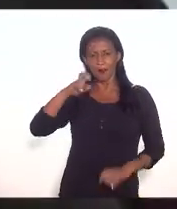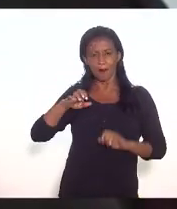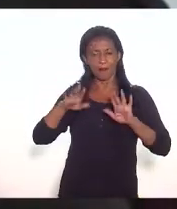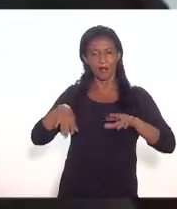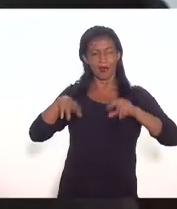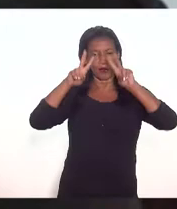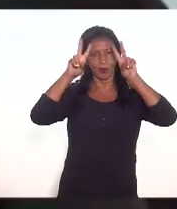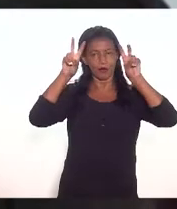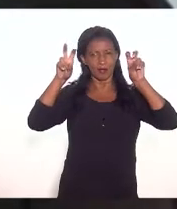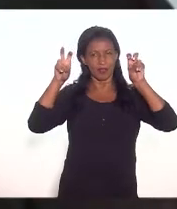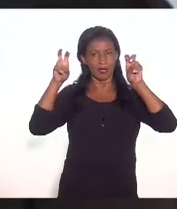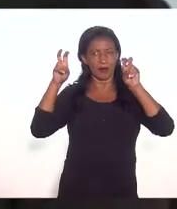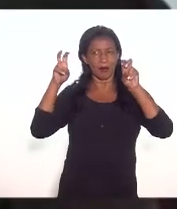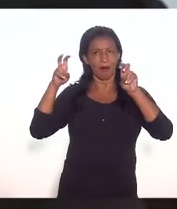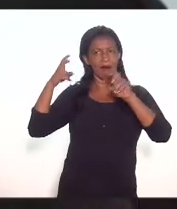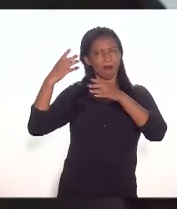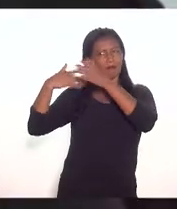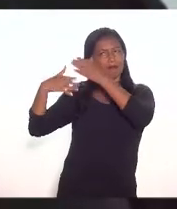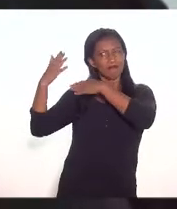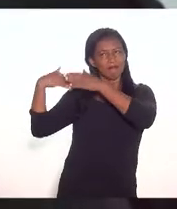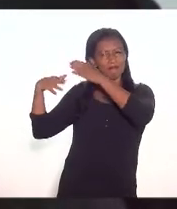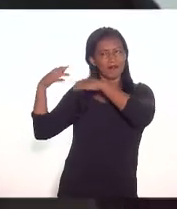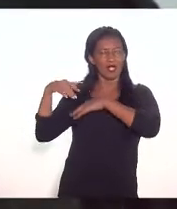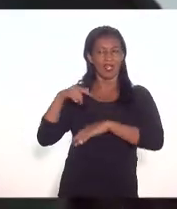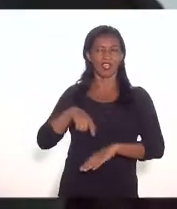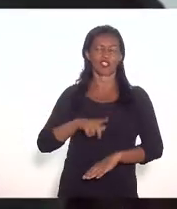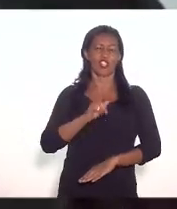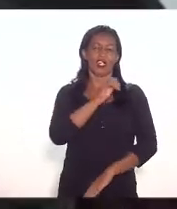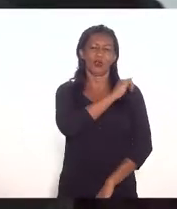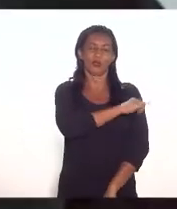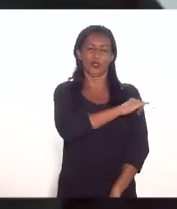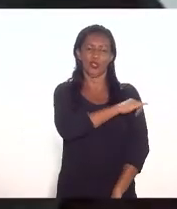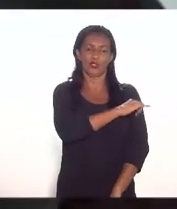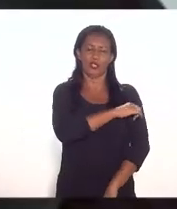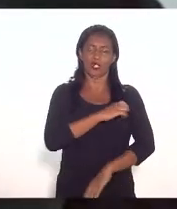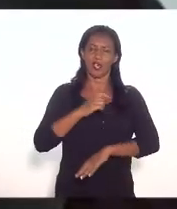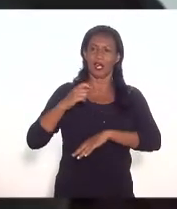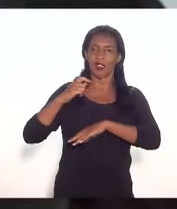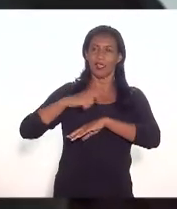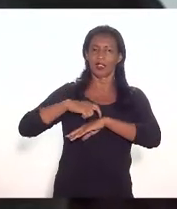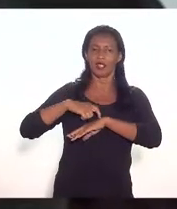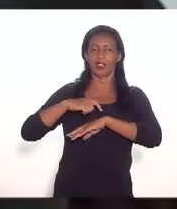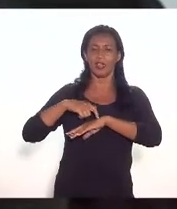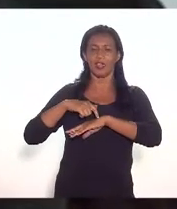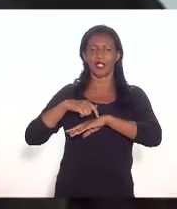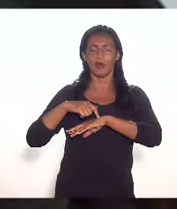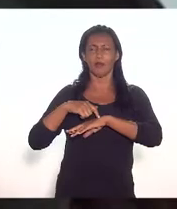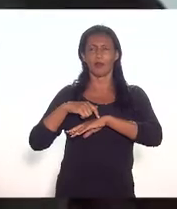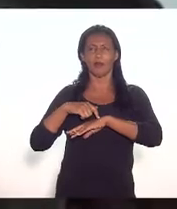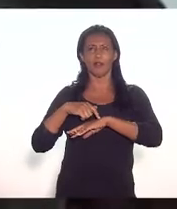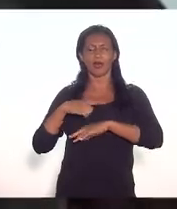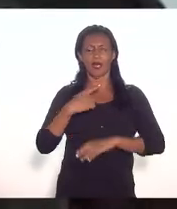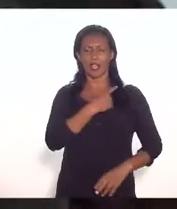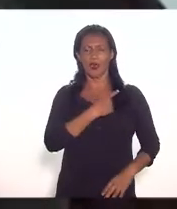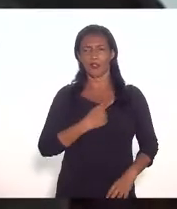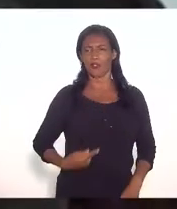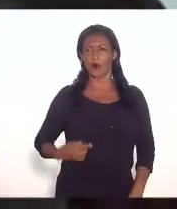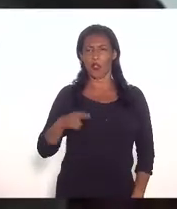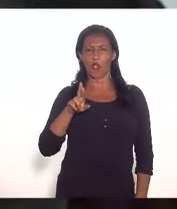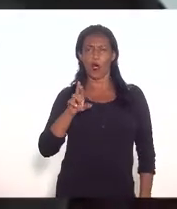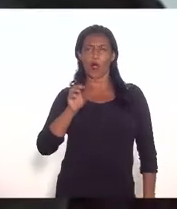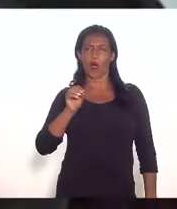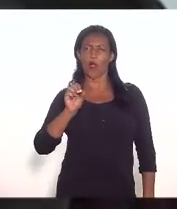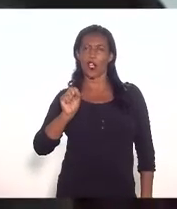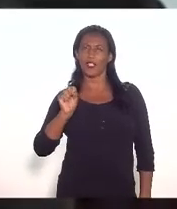tema recorrente há duas décadas pelo menos no Rio de Janeiro ao tempo da governadora Rosinha era líder Noel